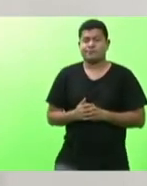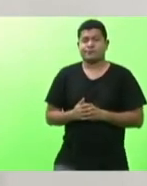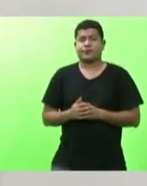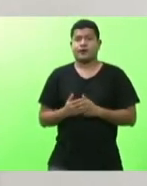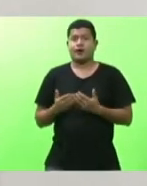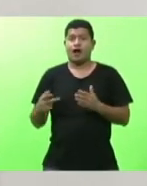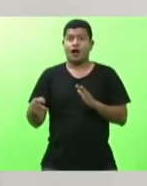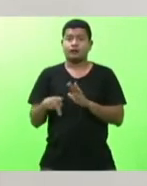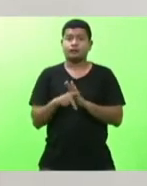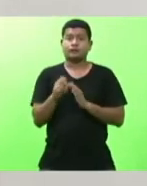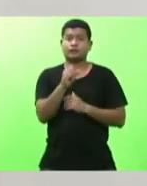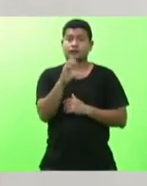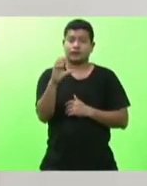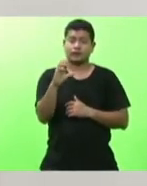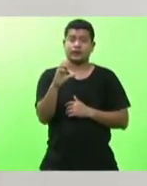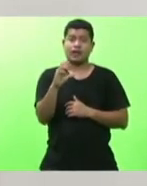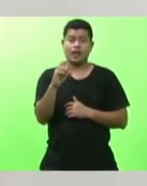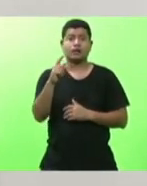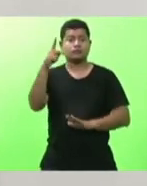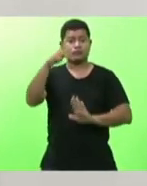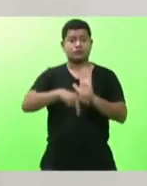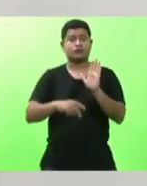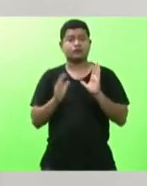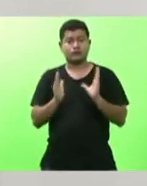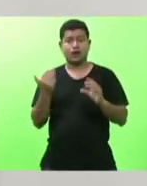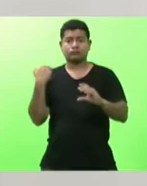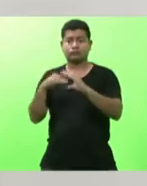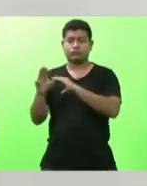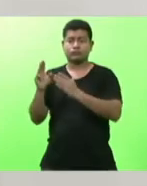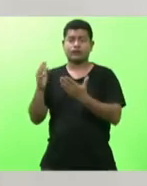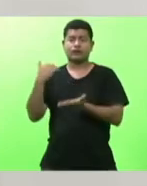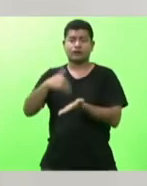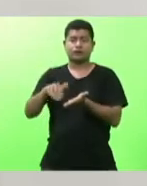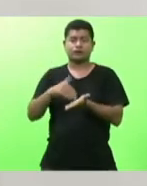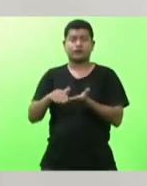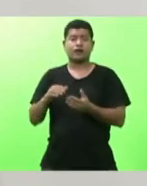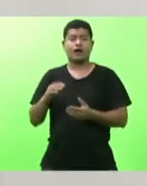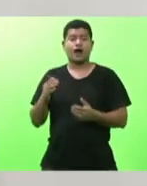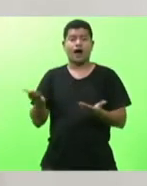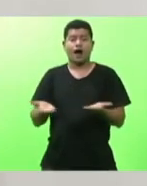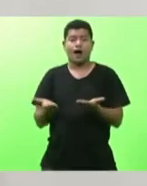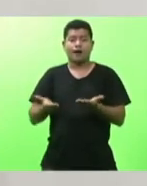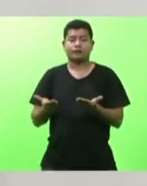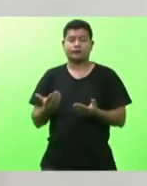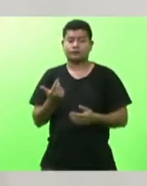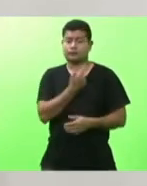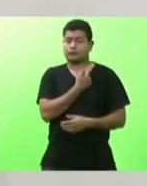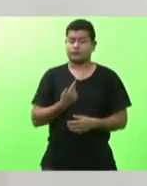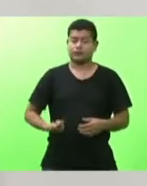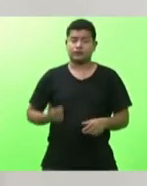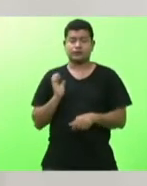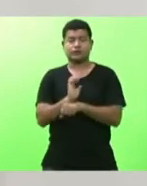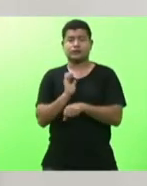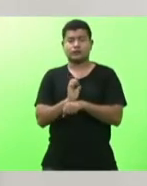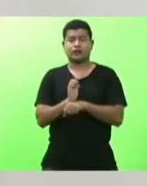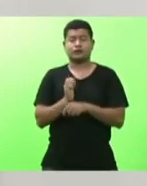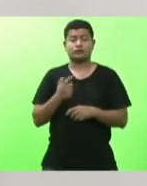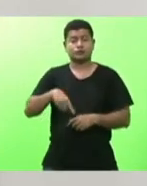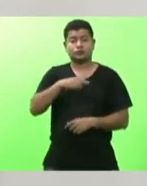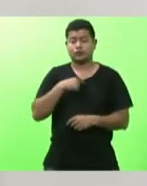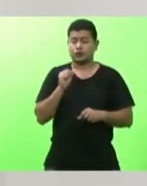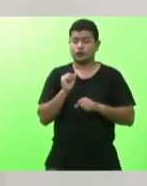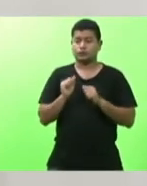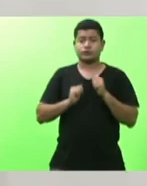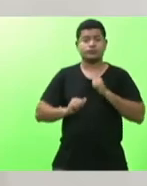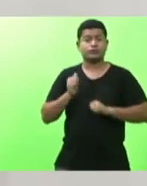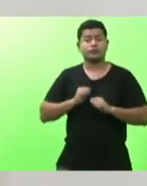este projeto já foi encaminhado para a secretaria está na mão também do governo do estado e esperamos que